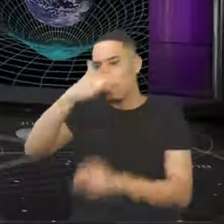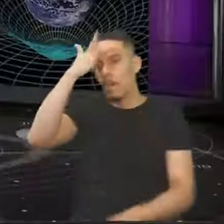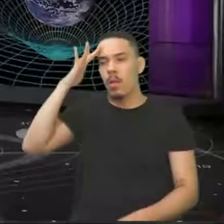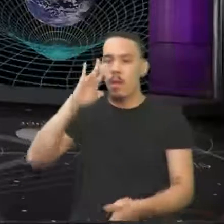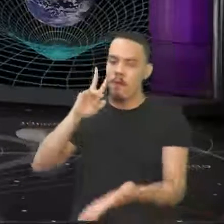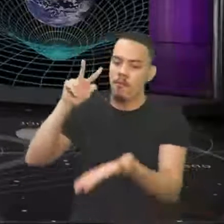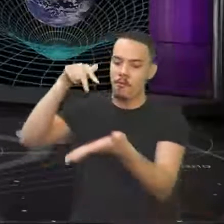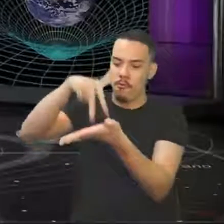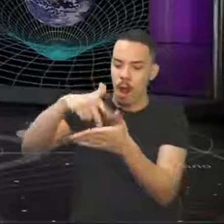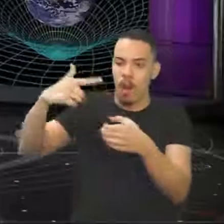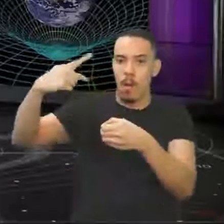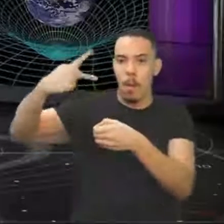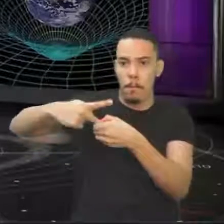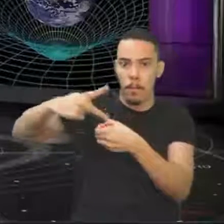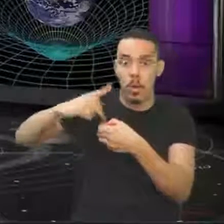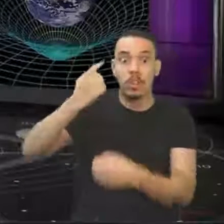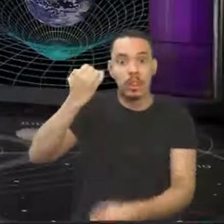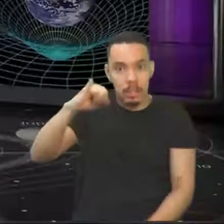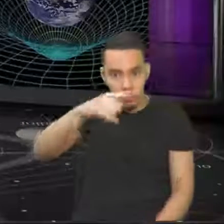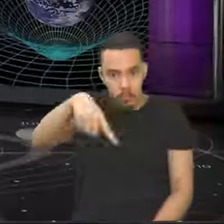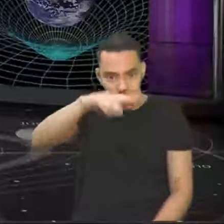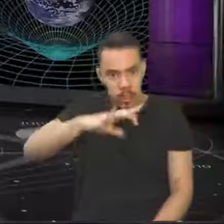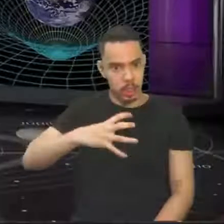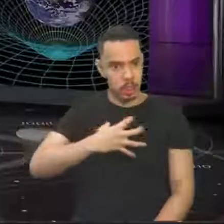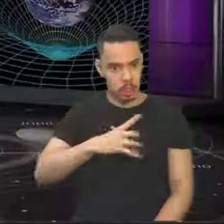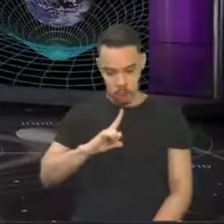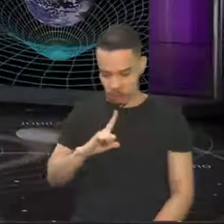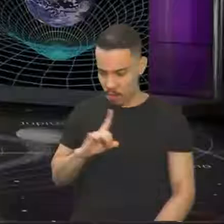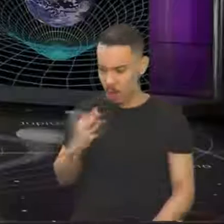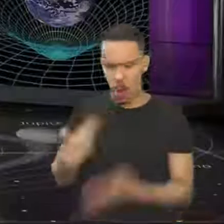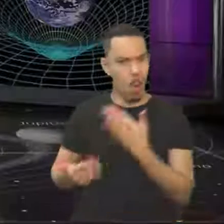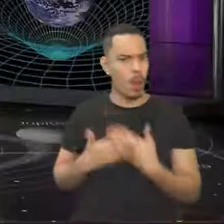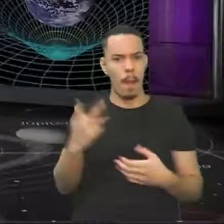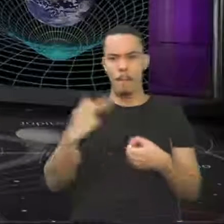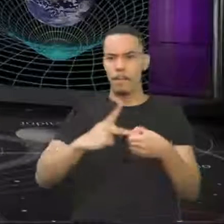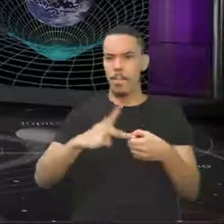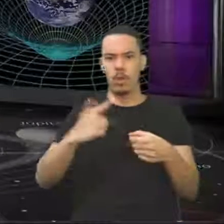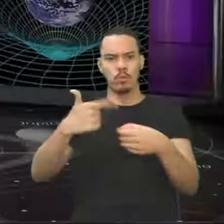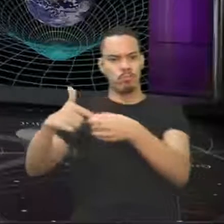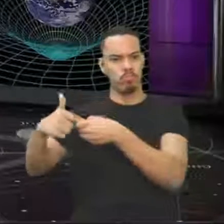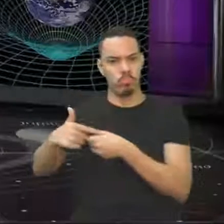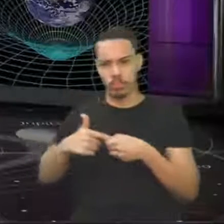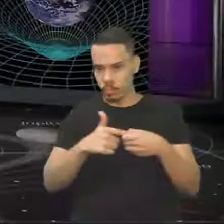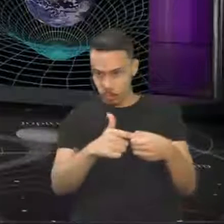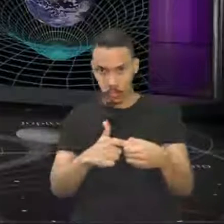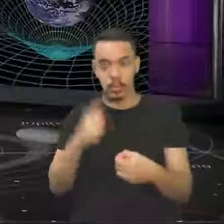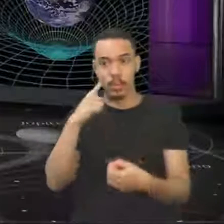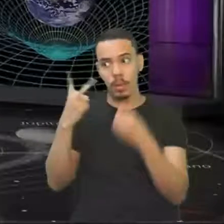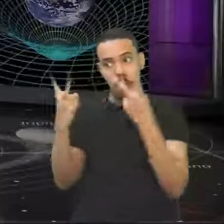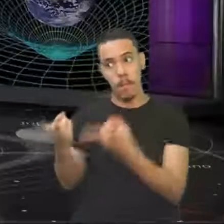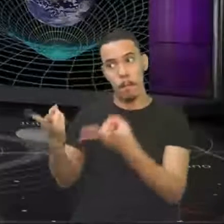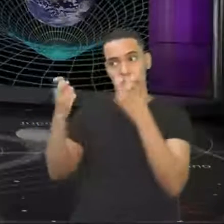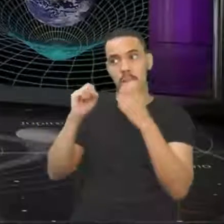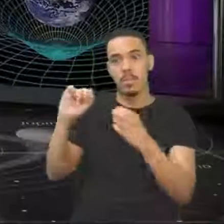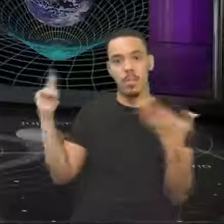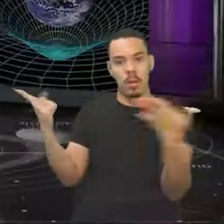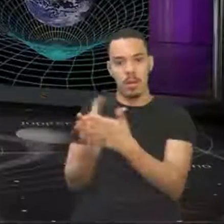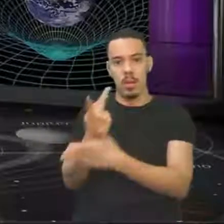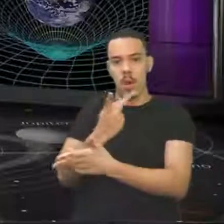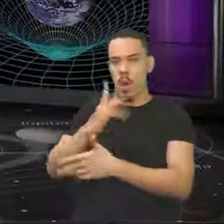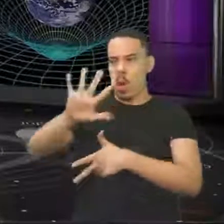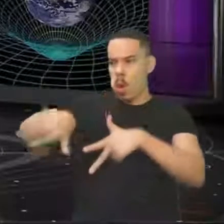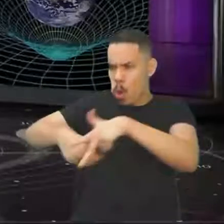os fiscais. Se você estiver num posto de gasolina, qualquer que seja, mas falando de posto de gasolina, e se você perceber que está tendo uma